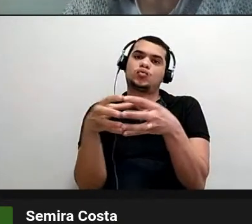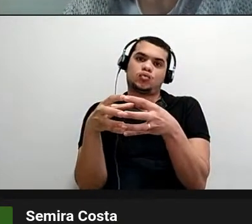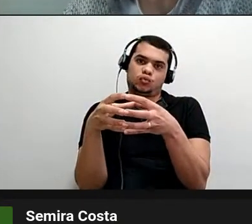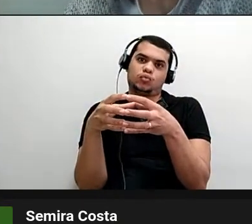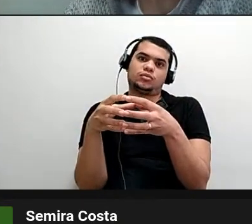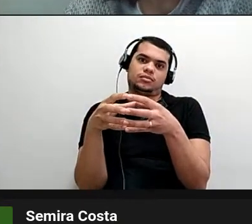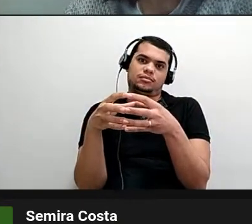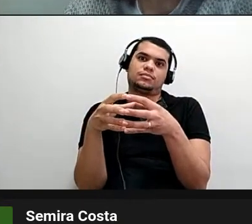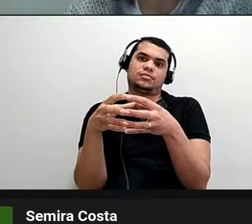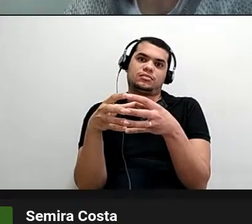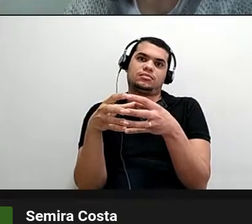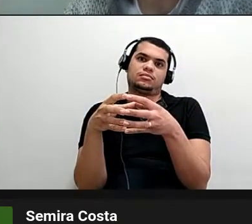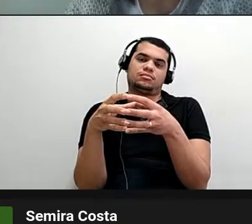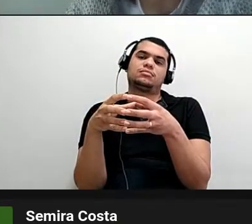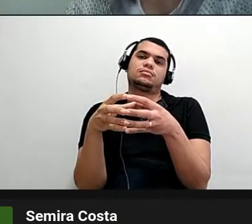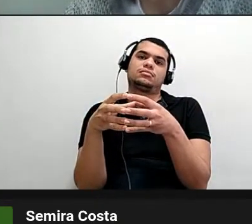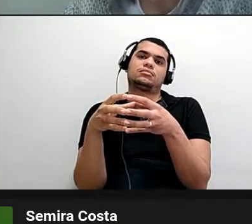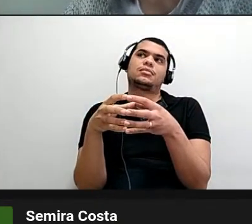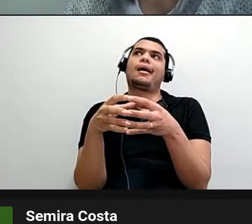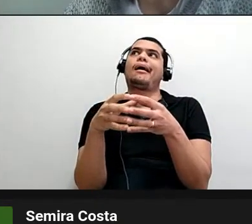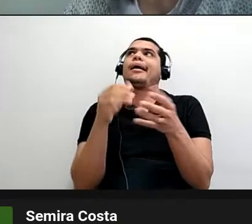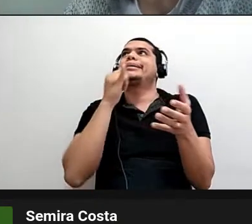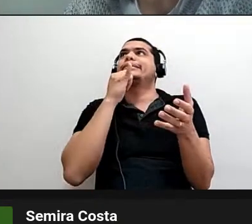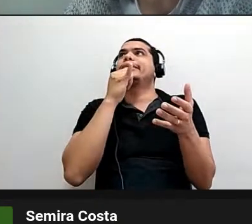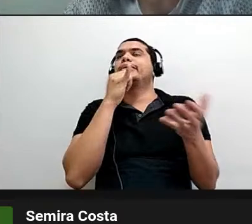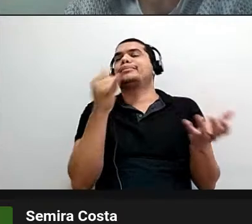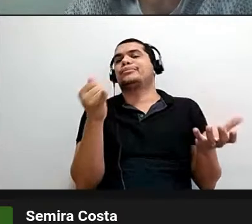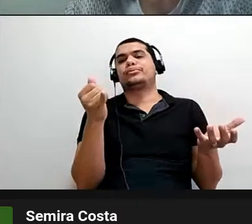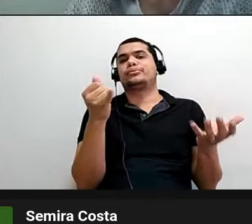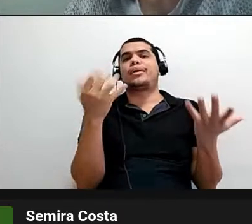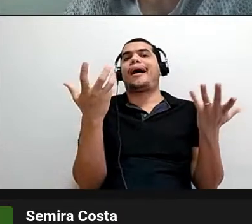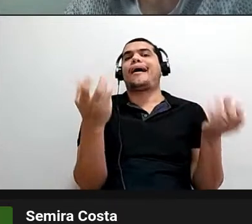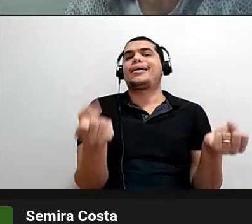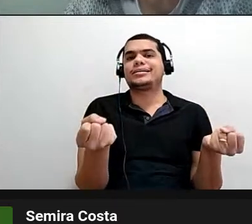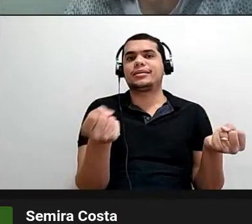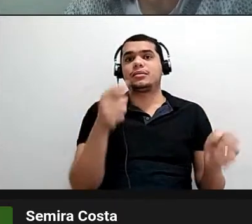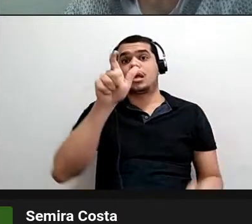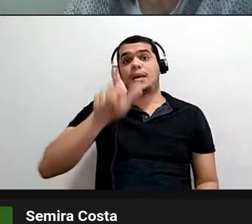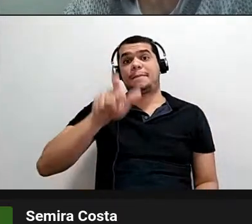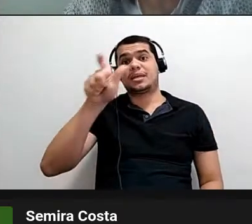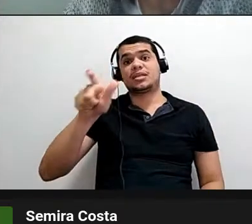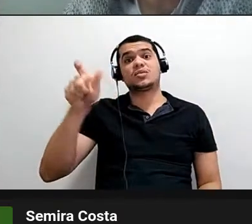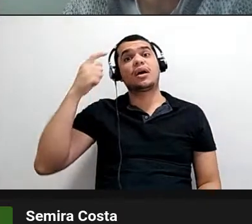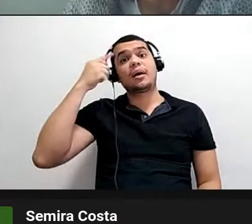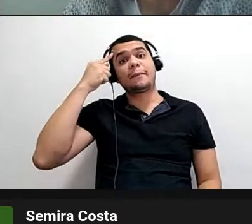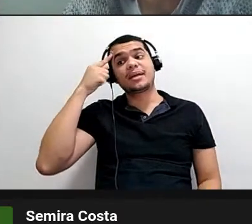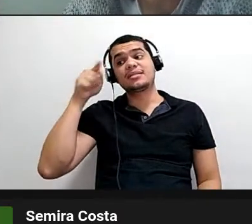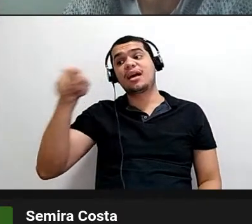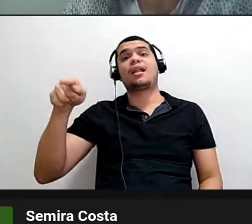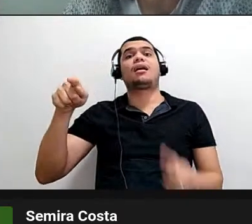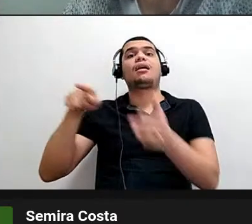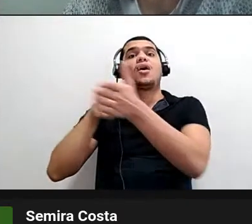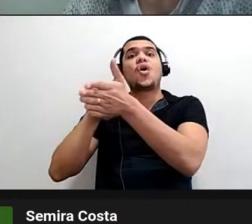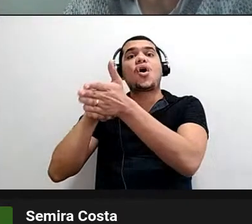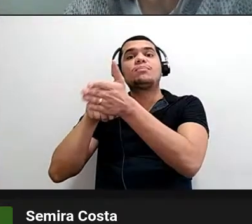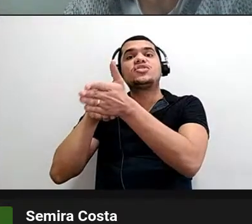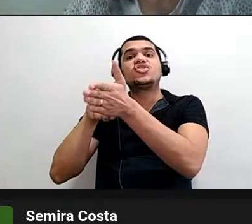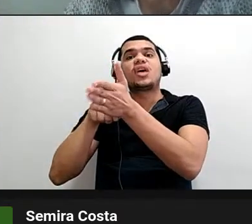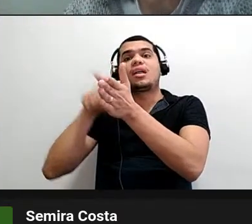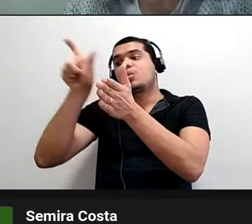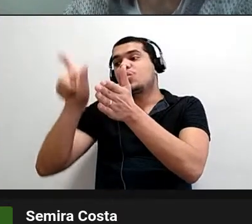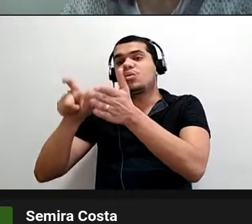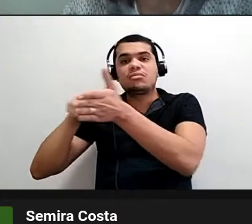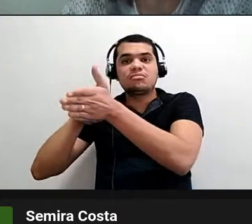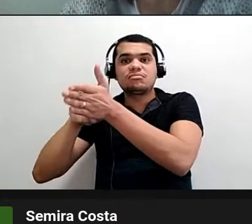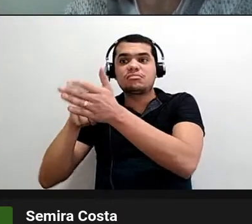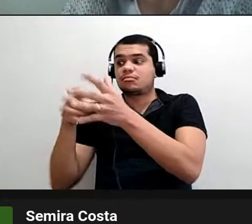Então, não é possível mais nós aceitarmos as pessoas como simplesmente objeto de pesquisa. Os povos